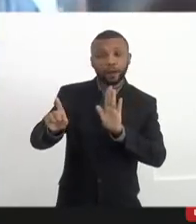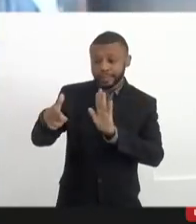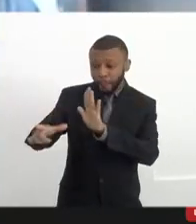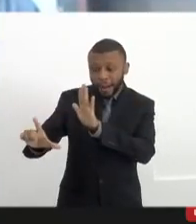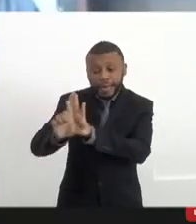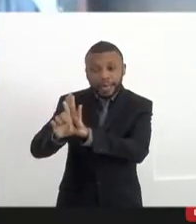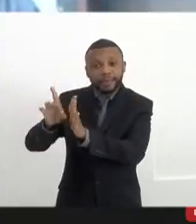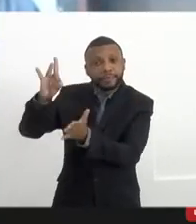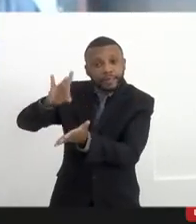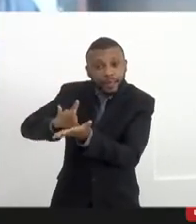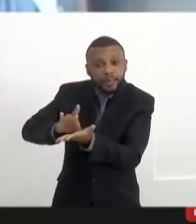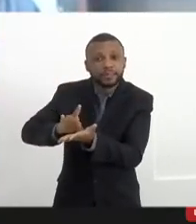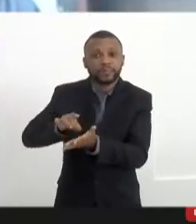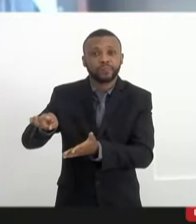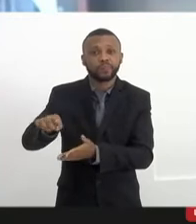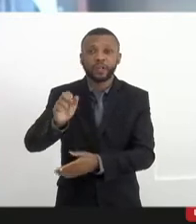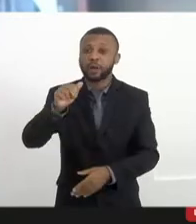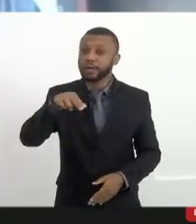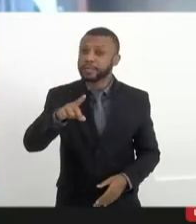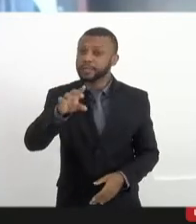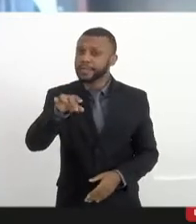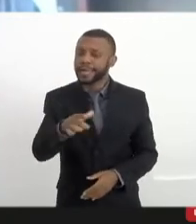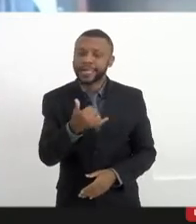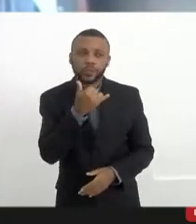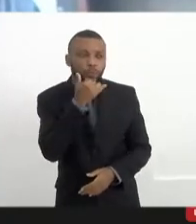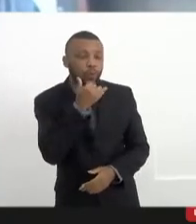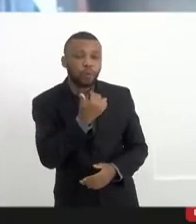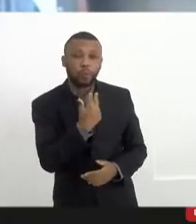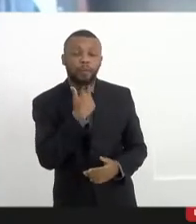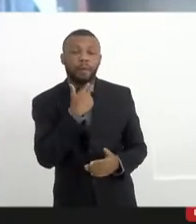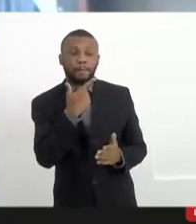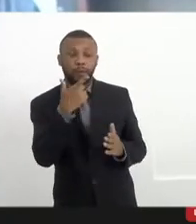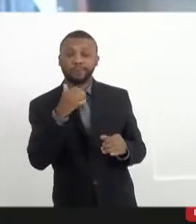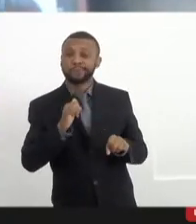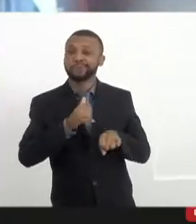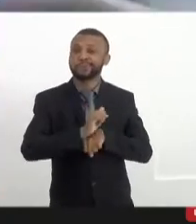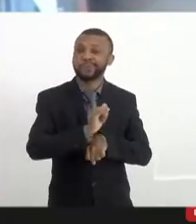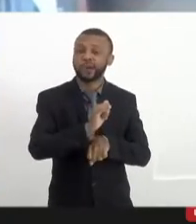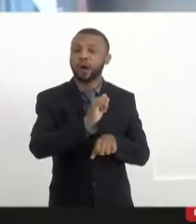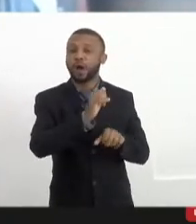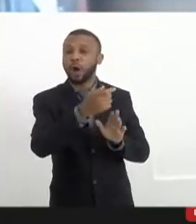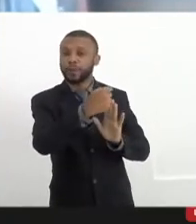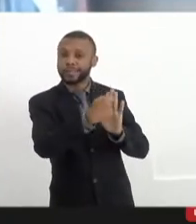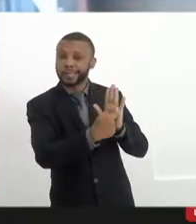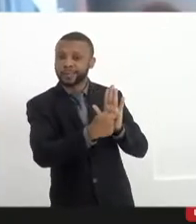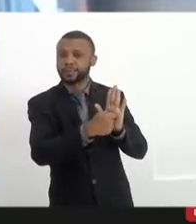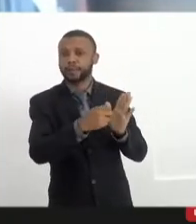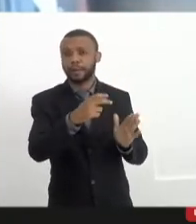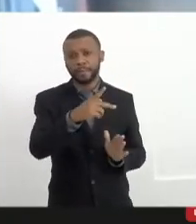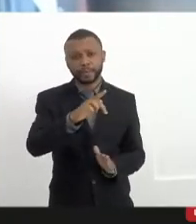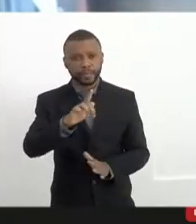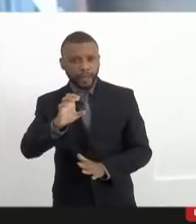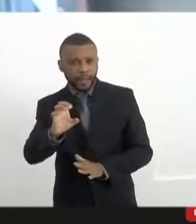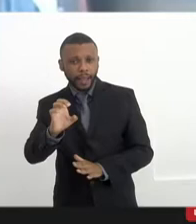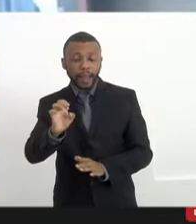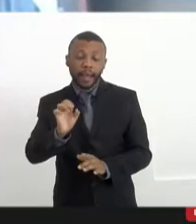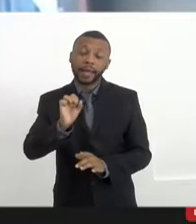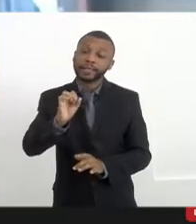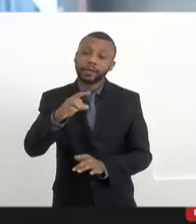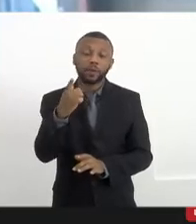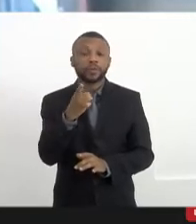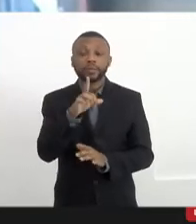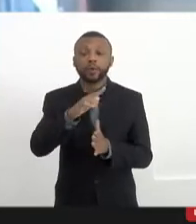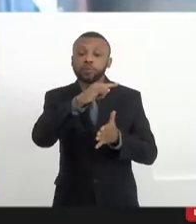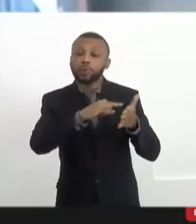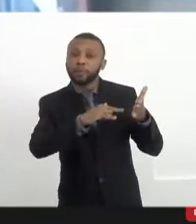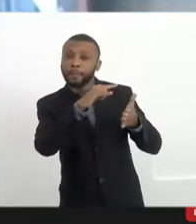E o André diz que não vai descumprir o parecer da Procuradoria, a menos que a gente consiga um outro parecer mais consistente, etc.